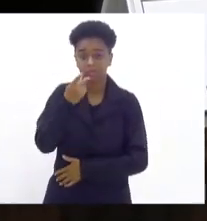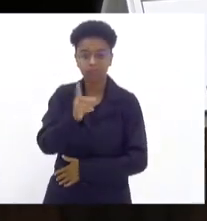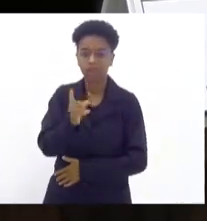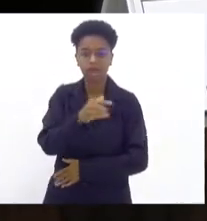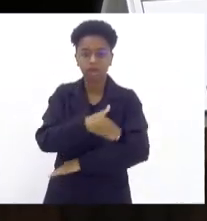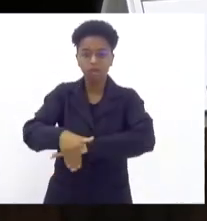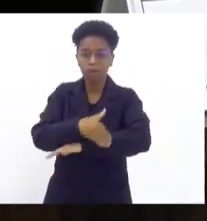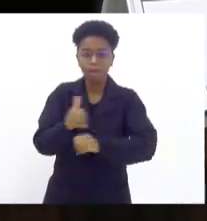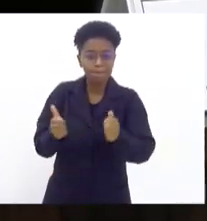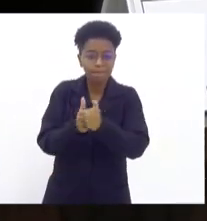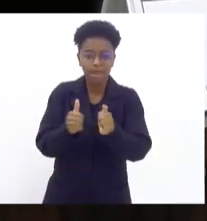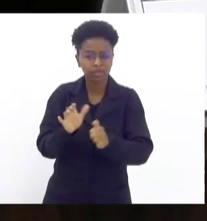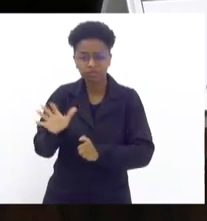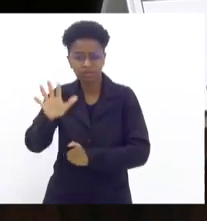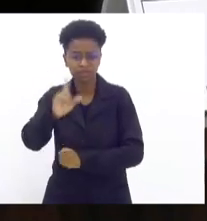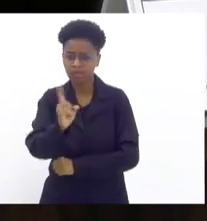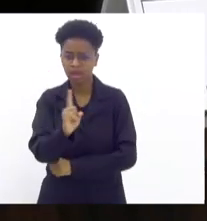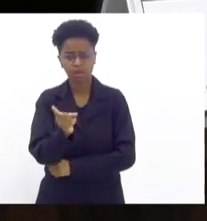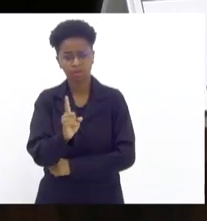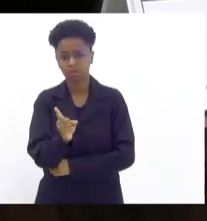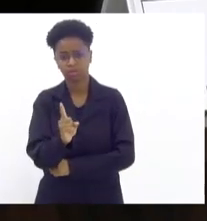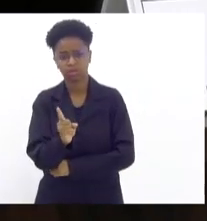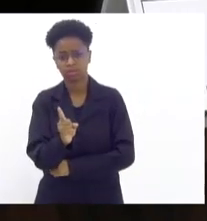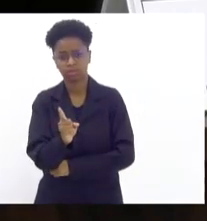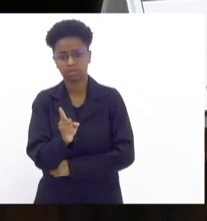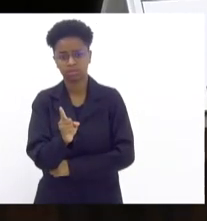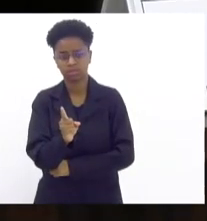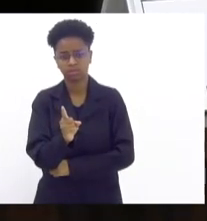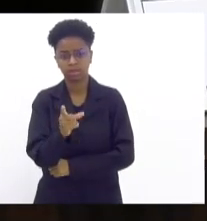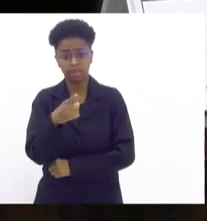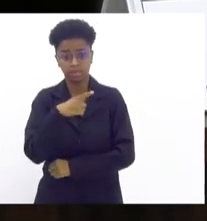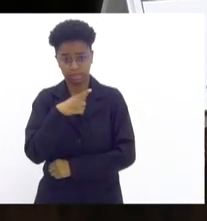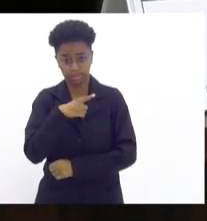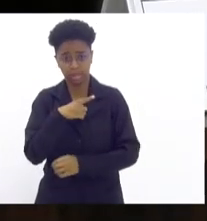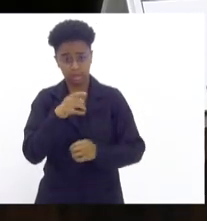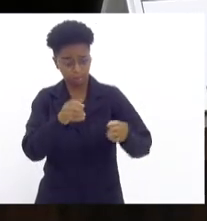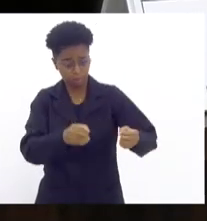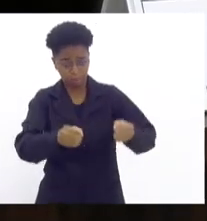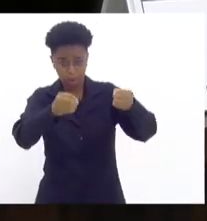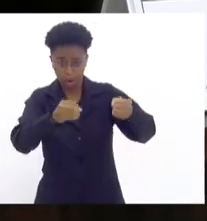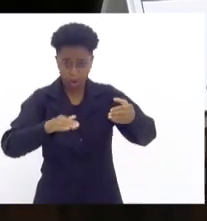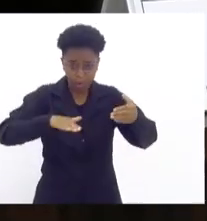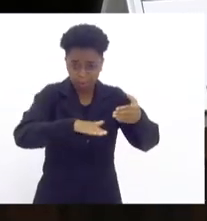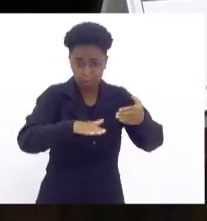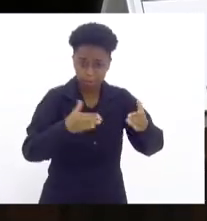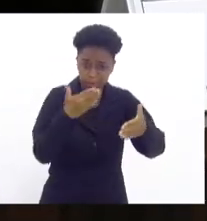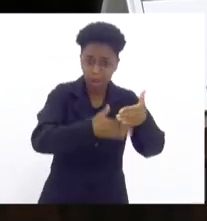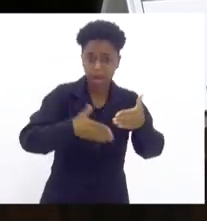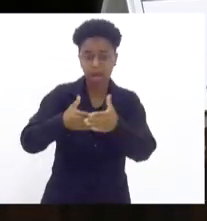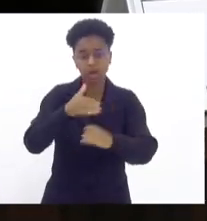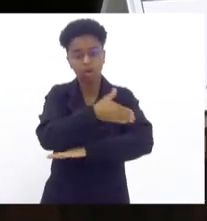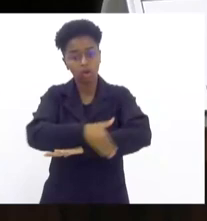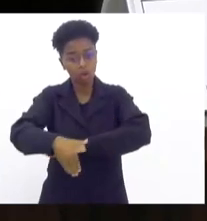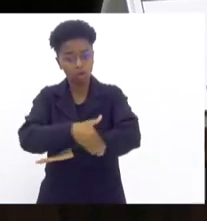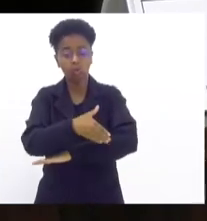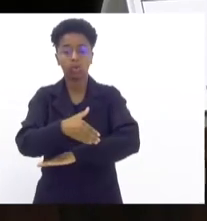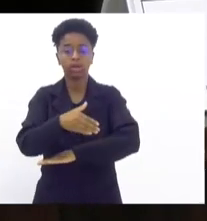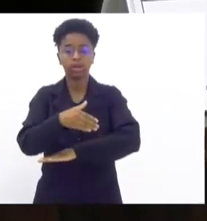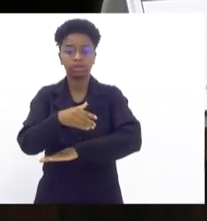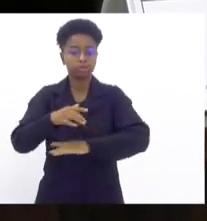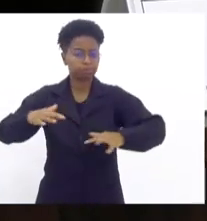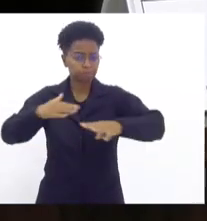próximas à comunidade, não. Eles estão colocando barricadas nas ruas de maior